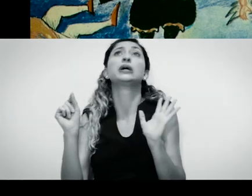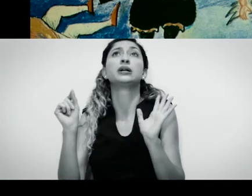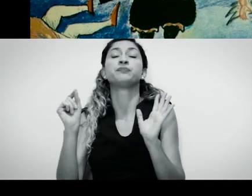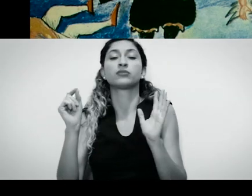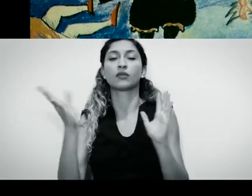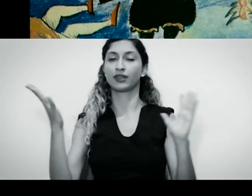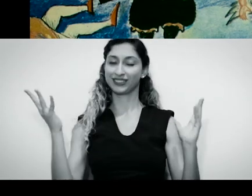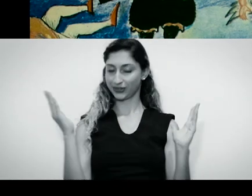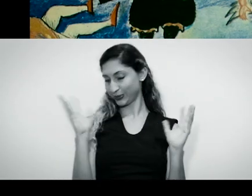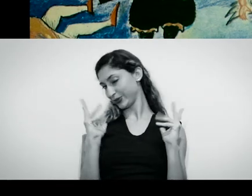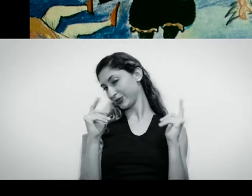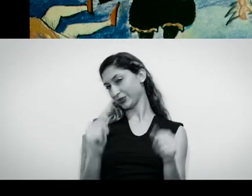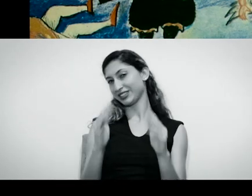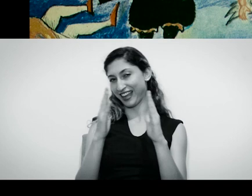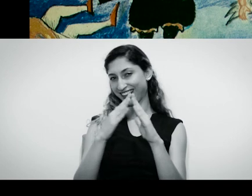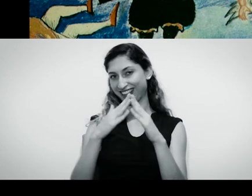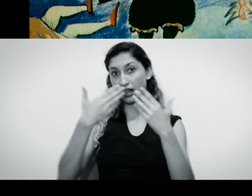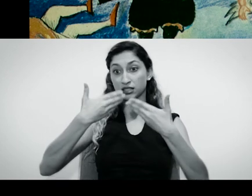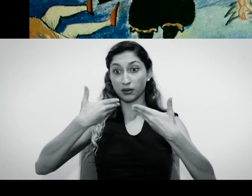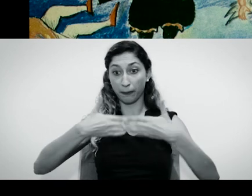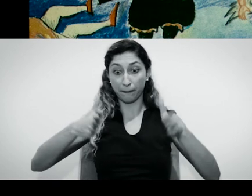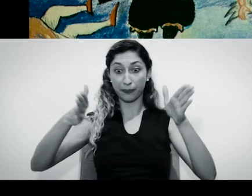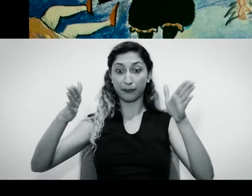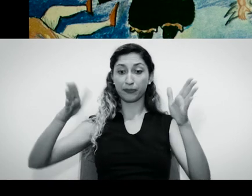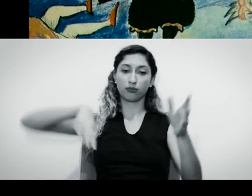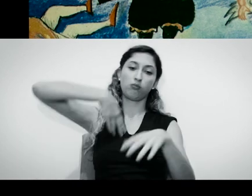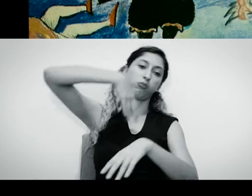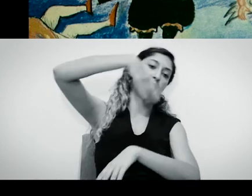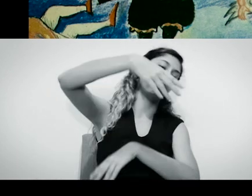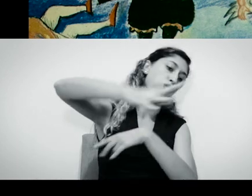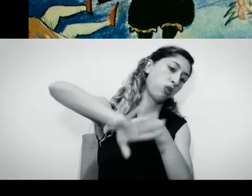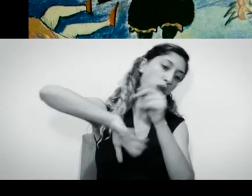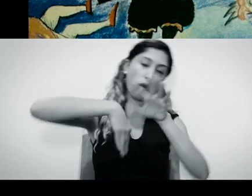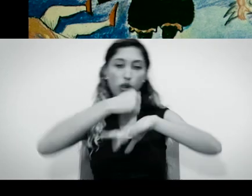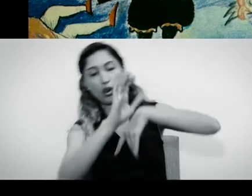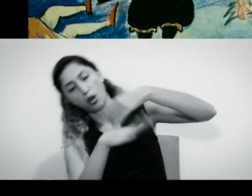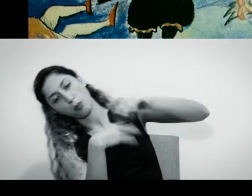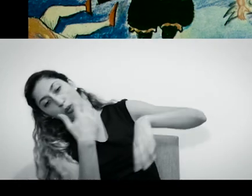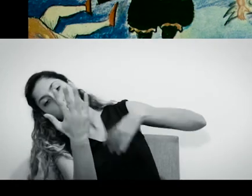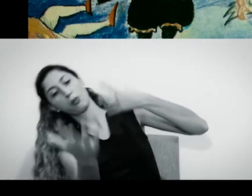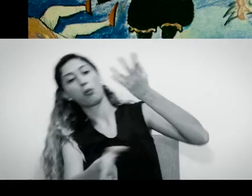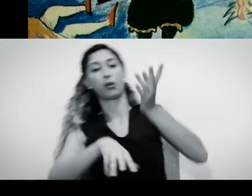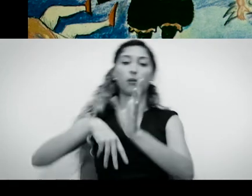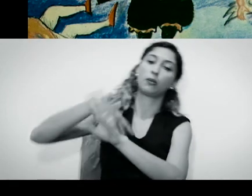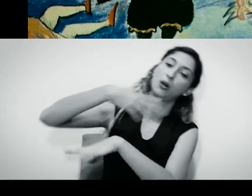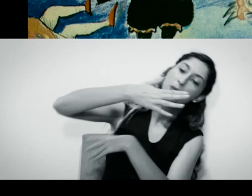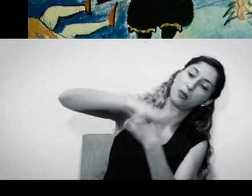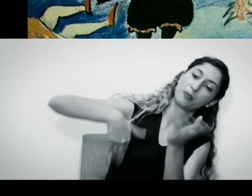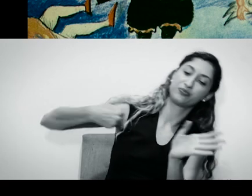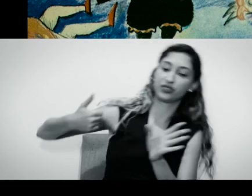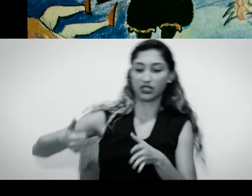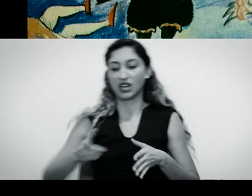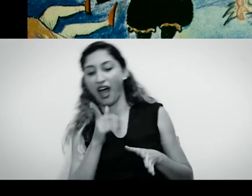As casas escancaradas rolavam sobre os telhados, as pontes iam por dentro dos rios que davam